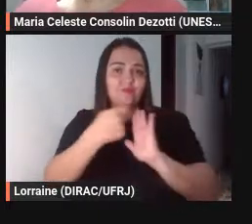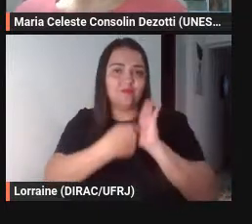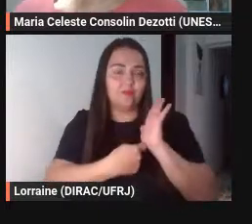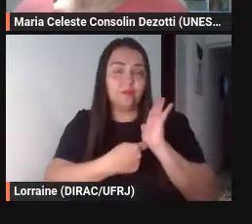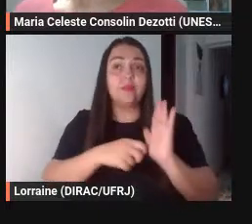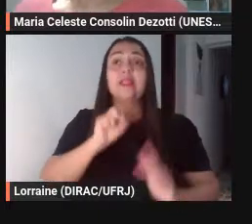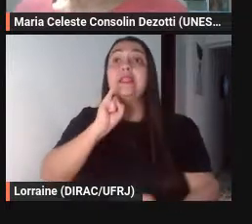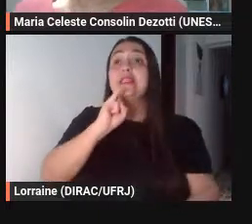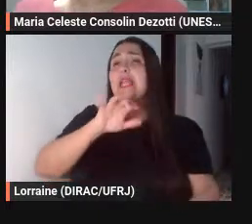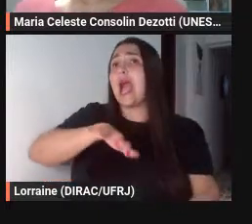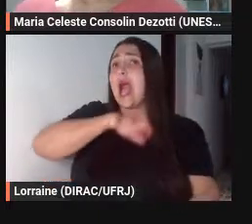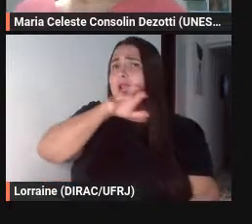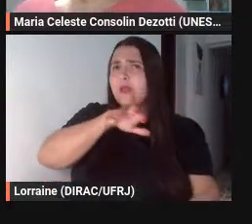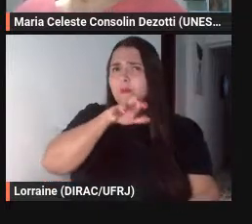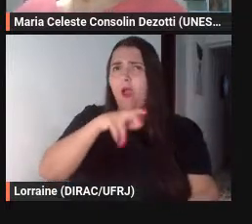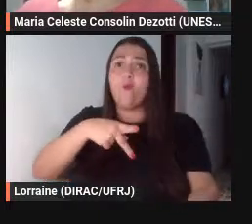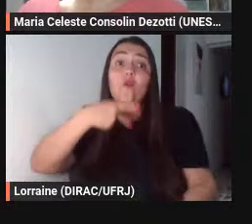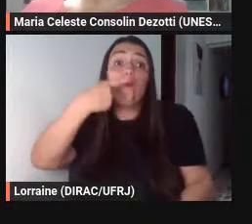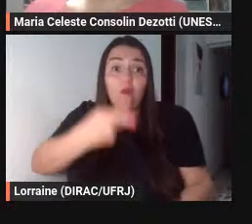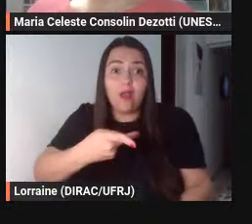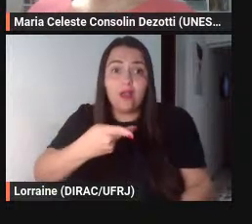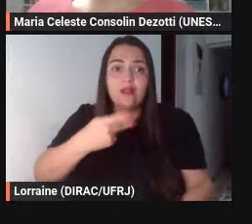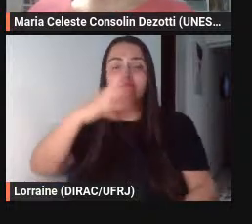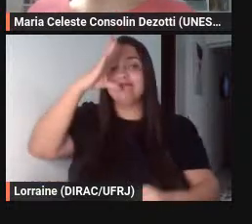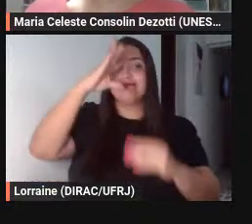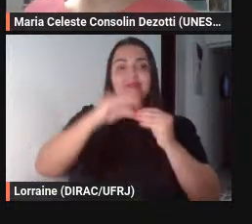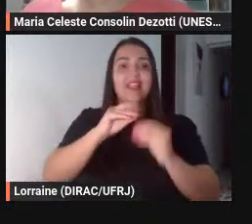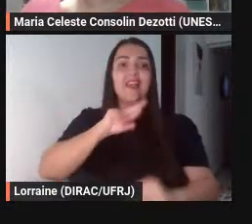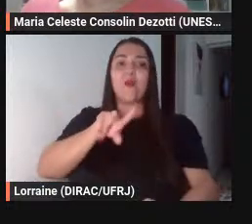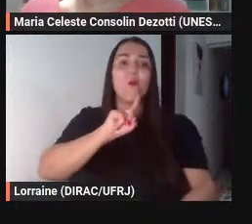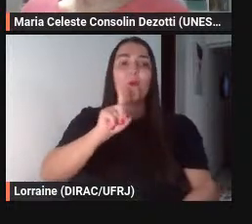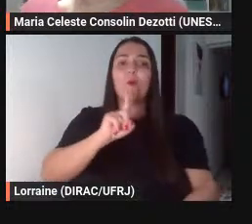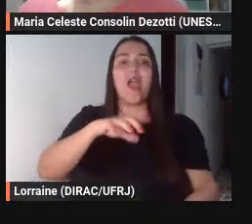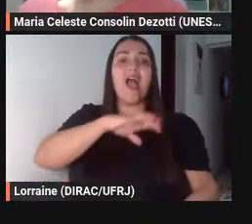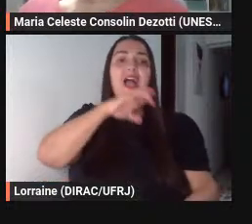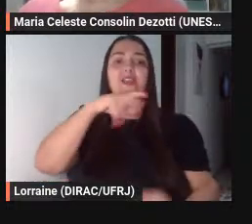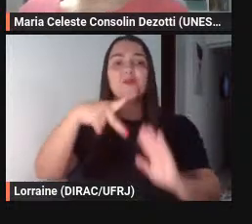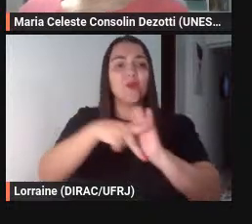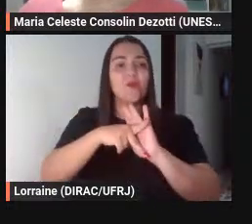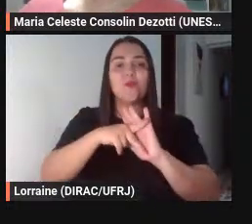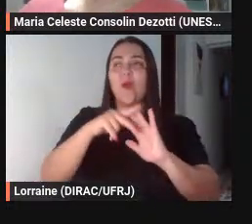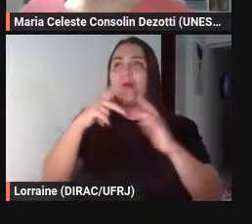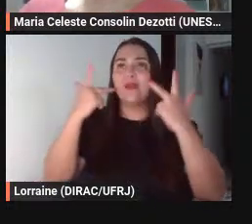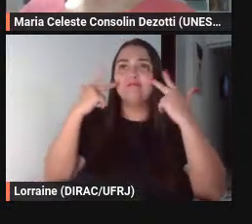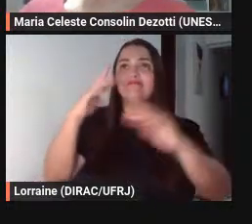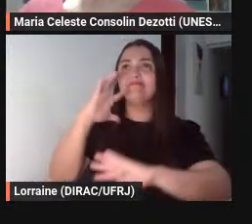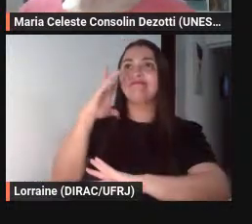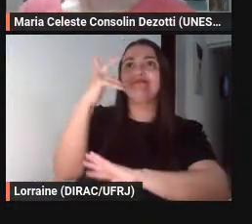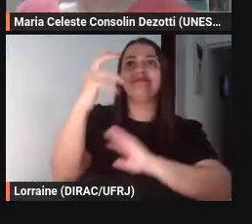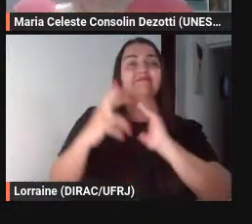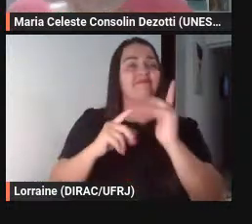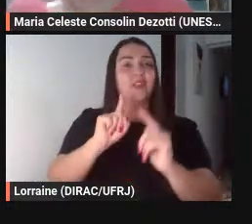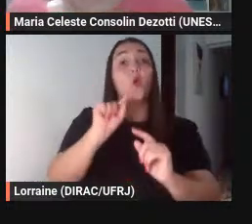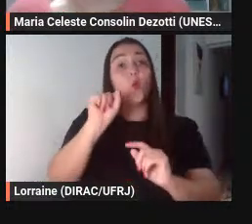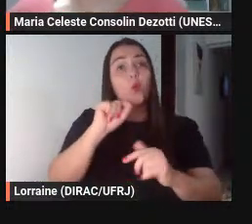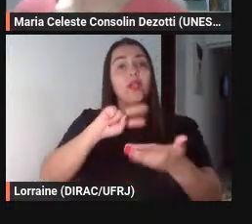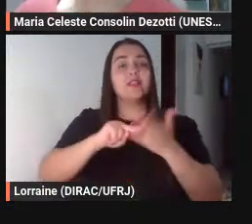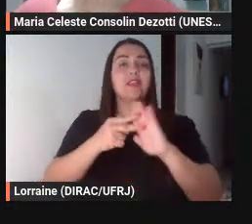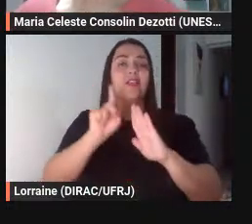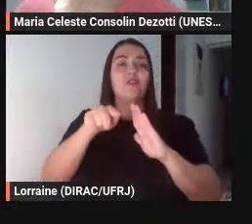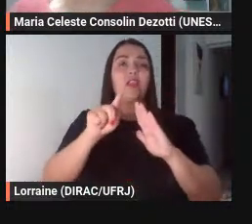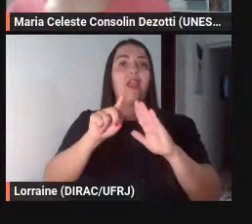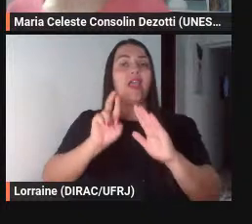animais falam já não são mais animais da natureza representam seres humanos